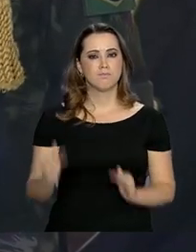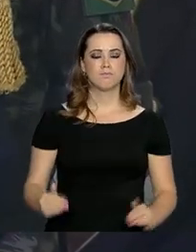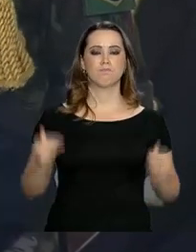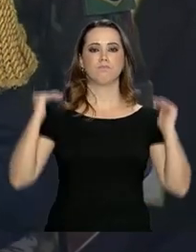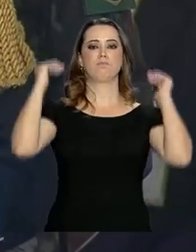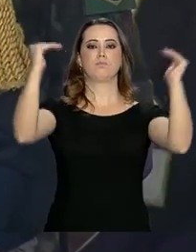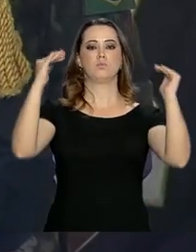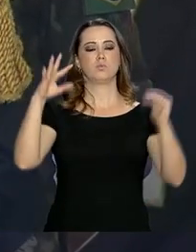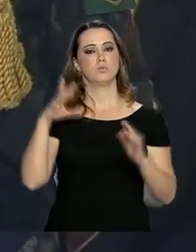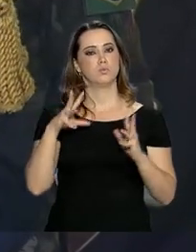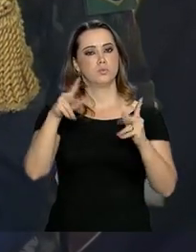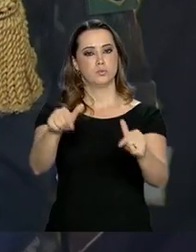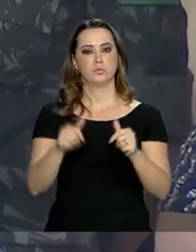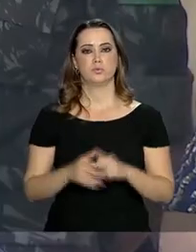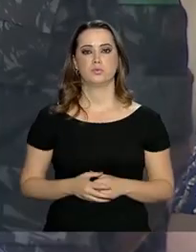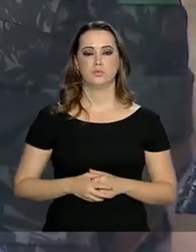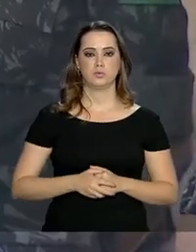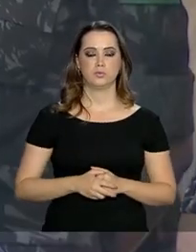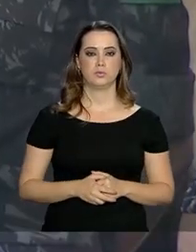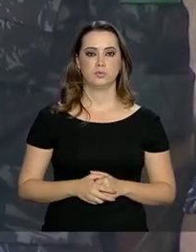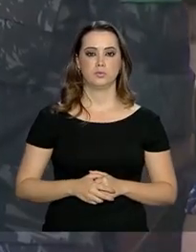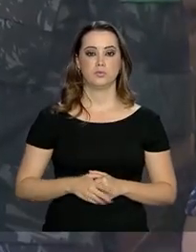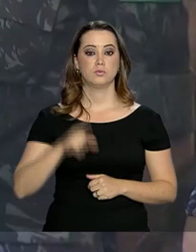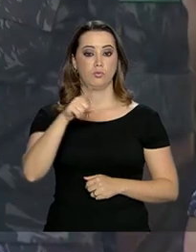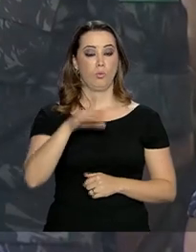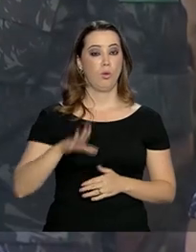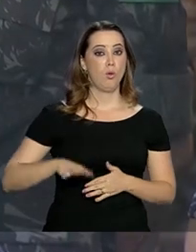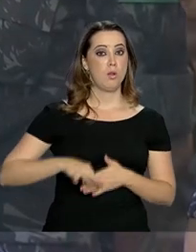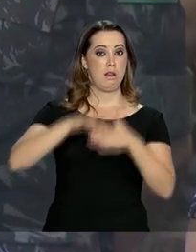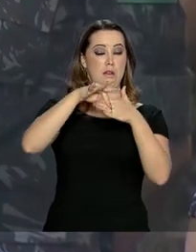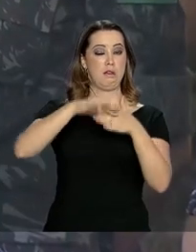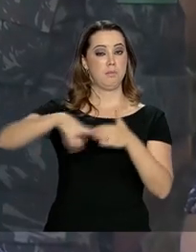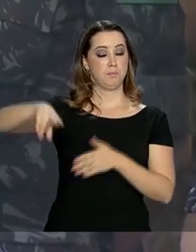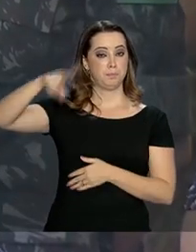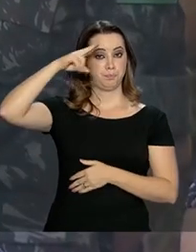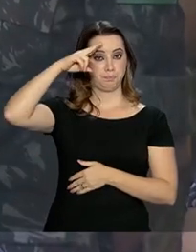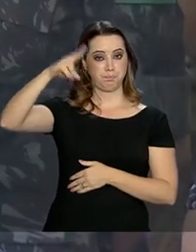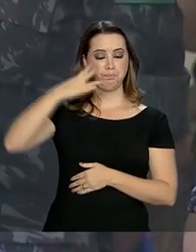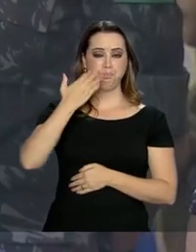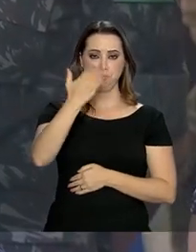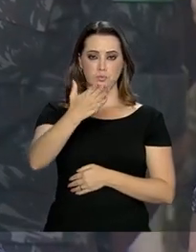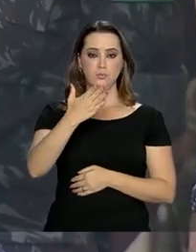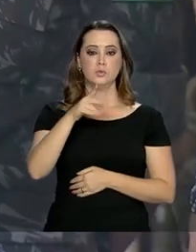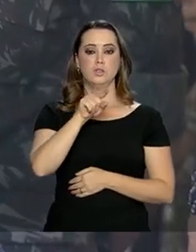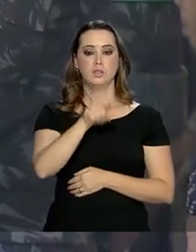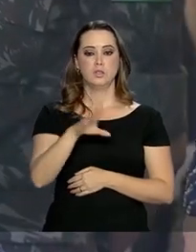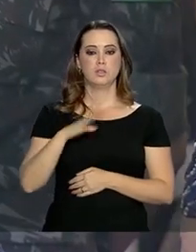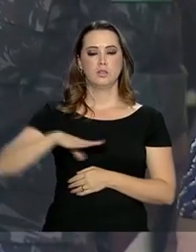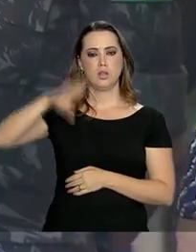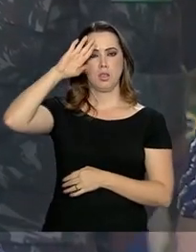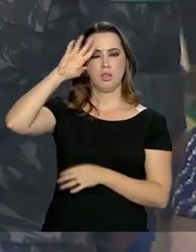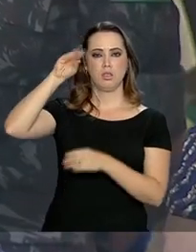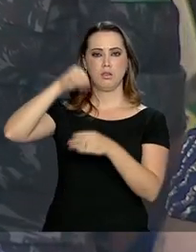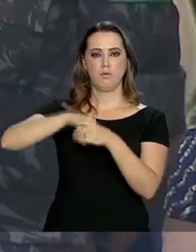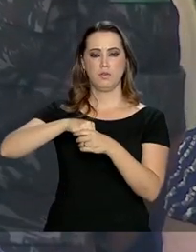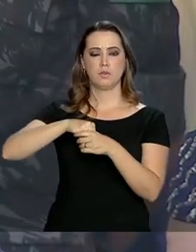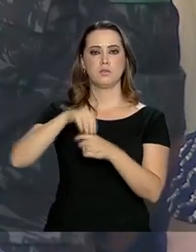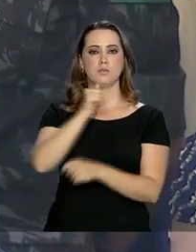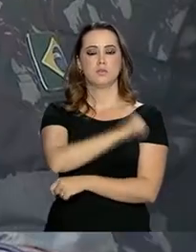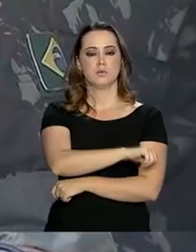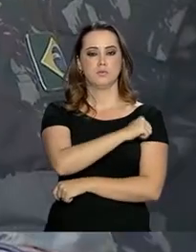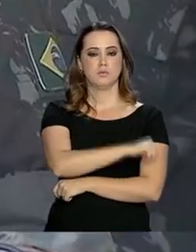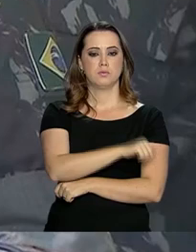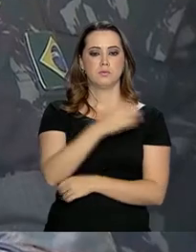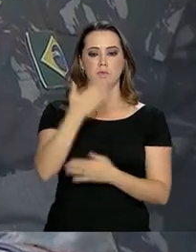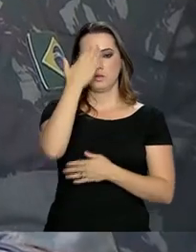Brasil! O comandante militar do Leste, General Braga Neto, que foi o interventor federal na área de segurança no Rio de